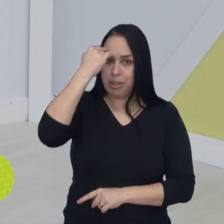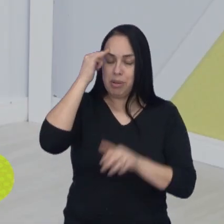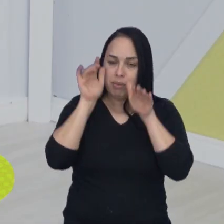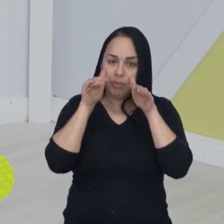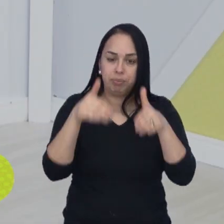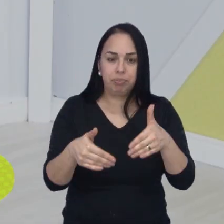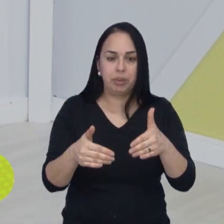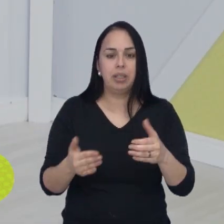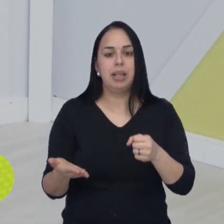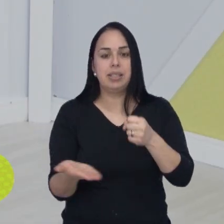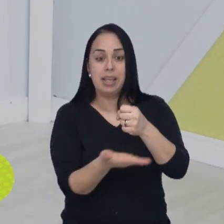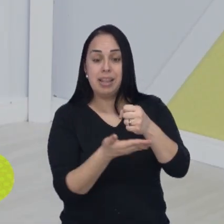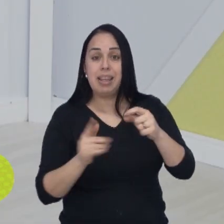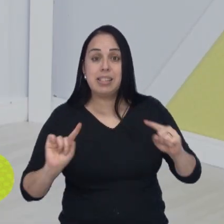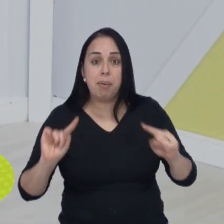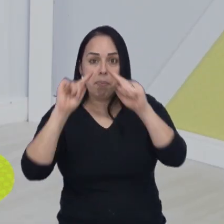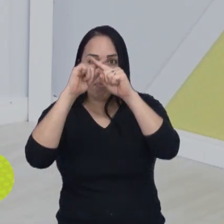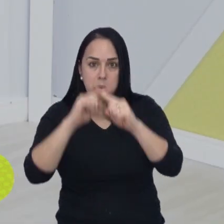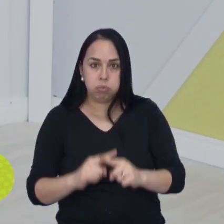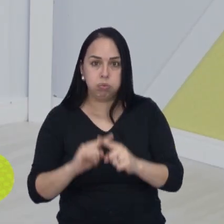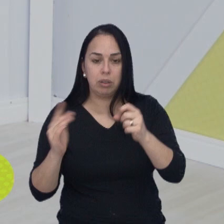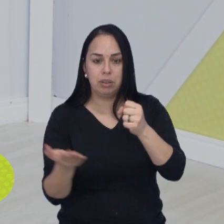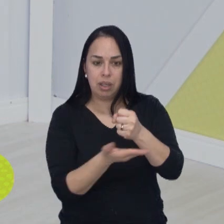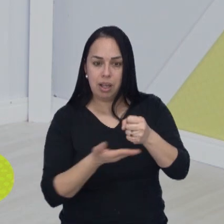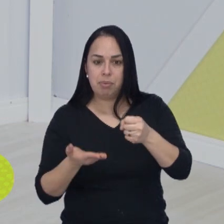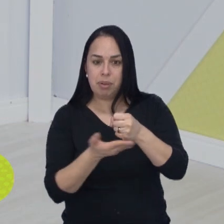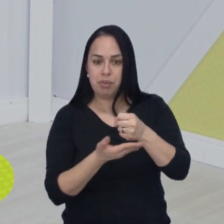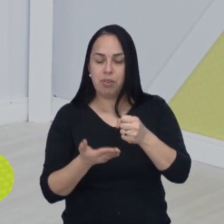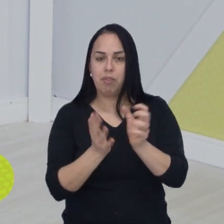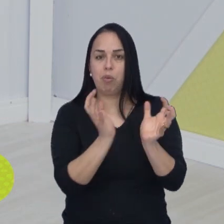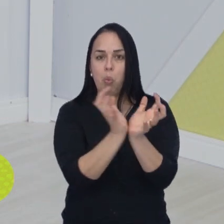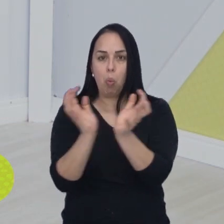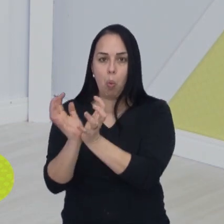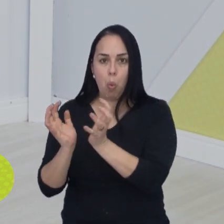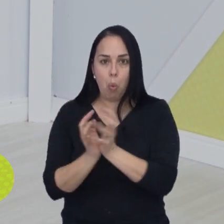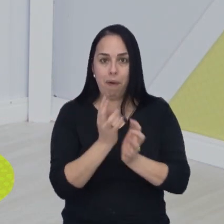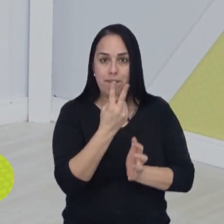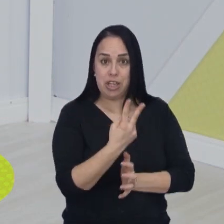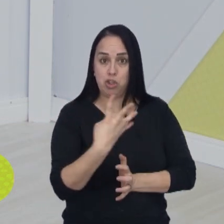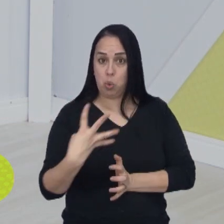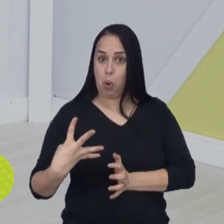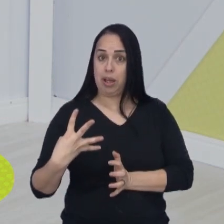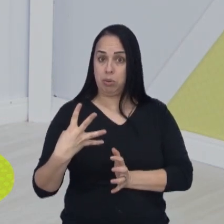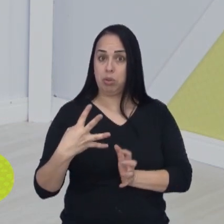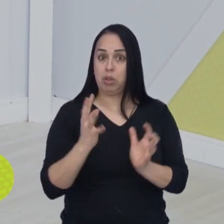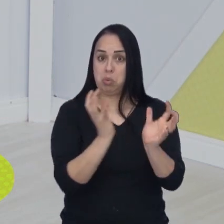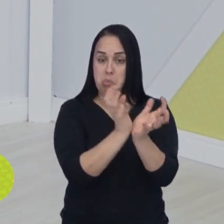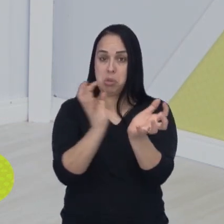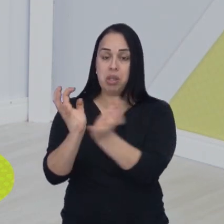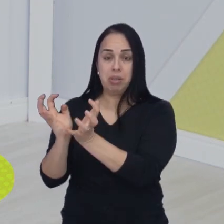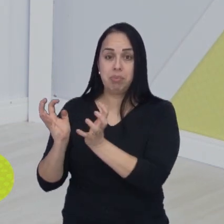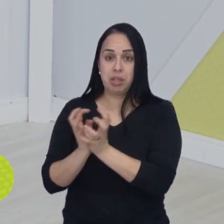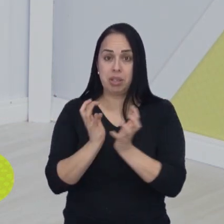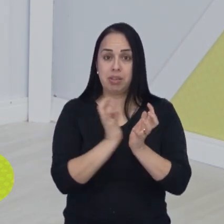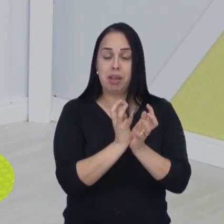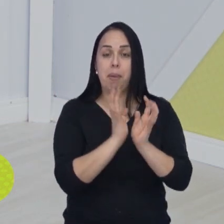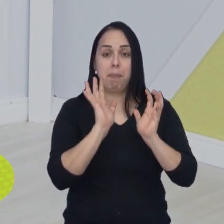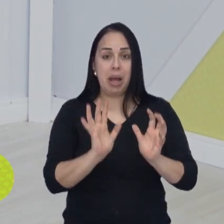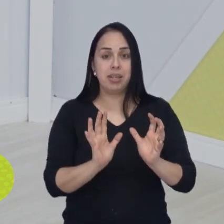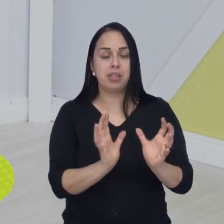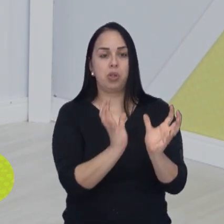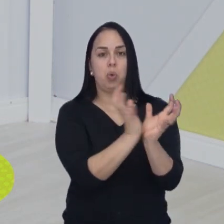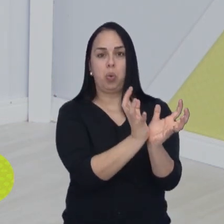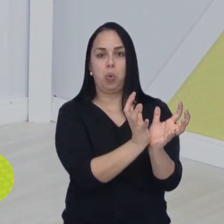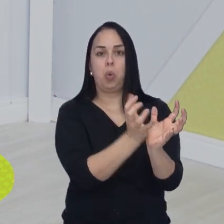LNF, os 24 times participantes da Liga Nacional, que são os mesmos nessa competição, foram divididos em 6